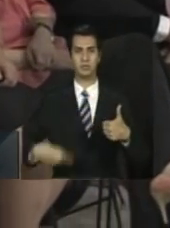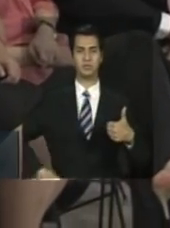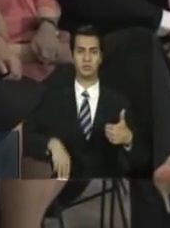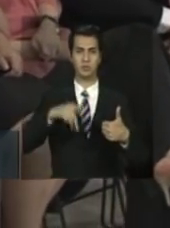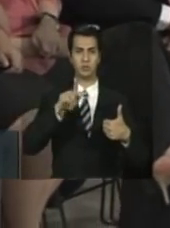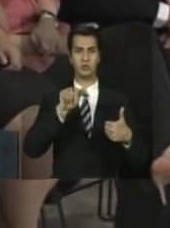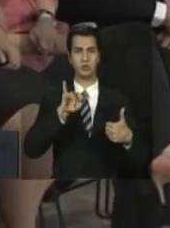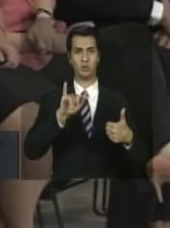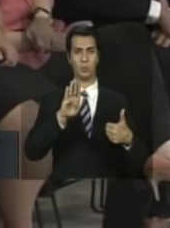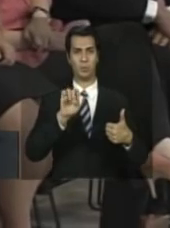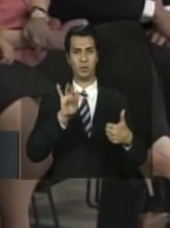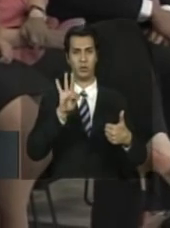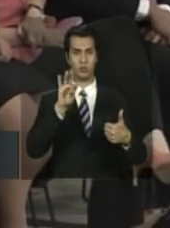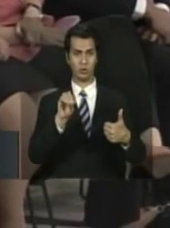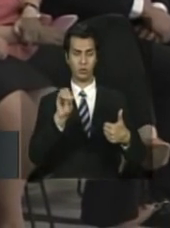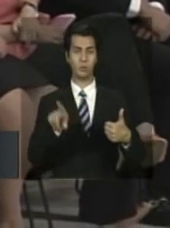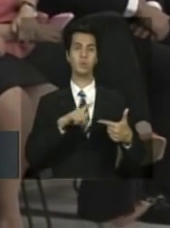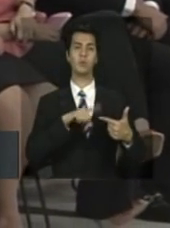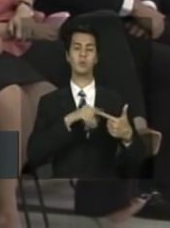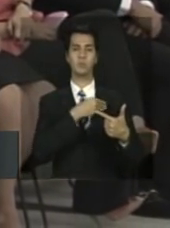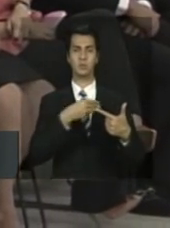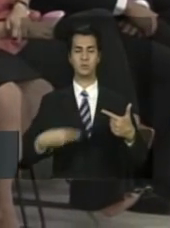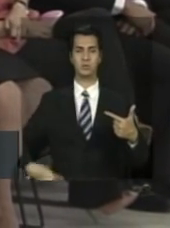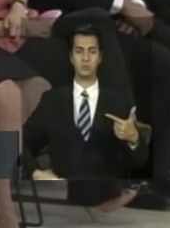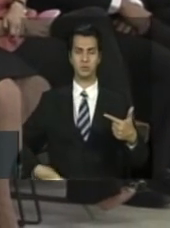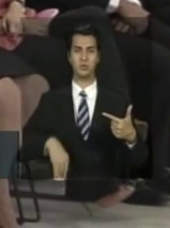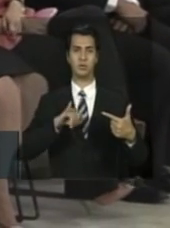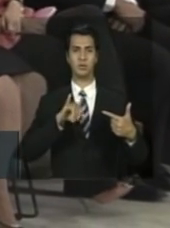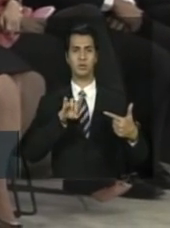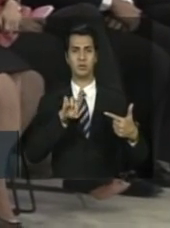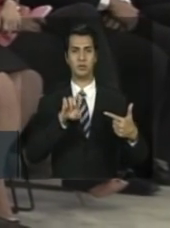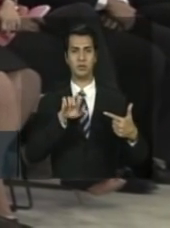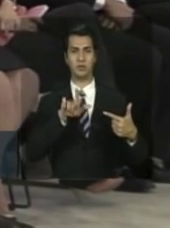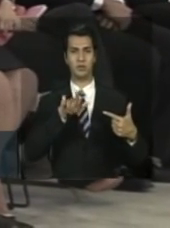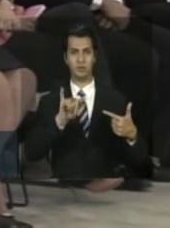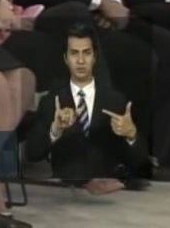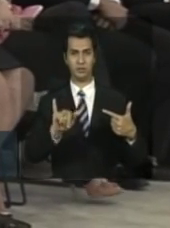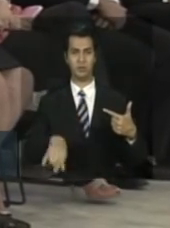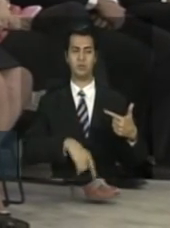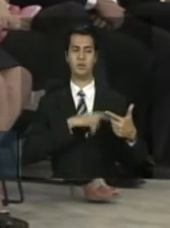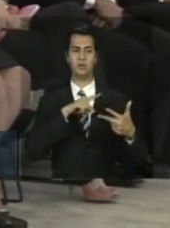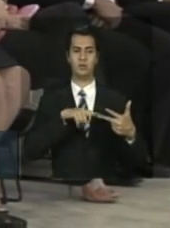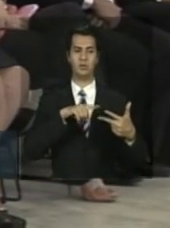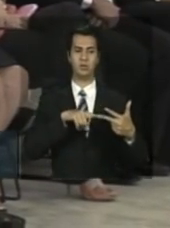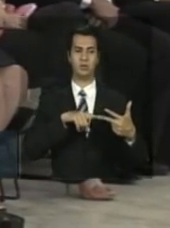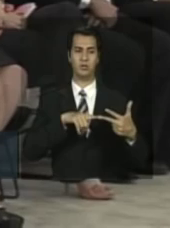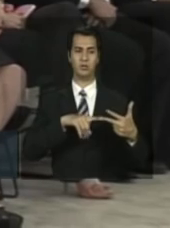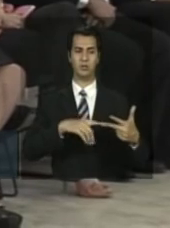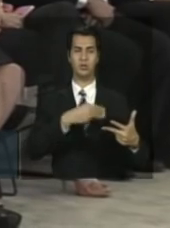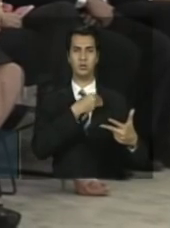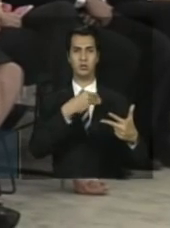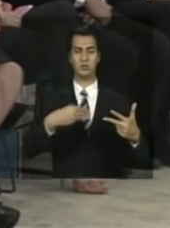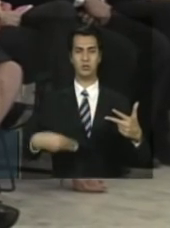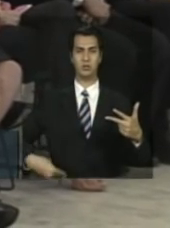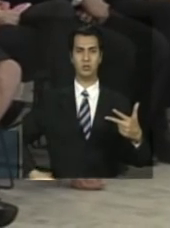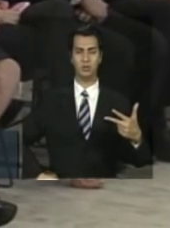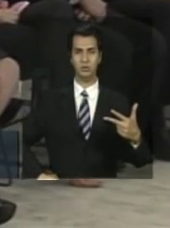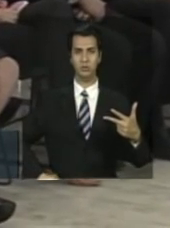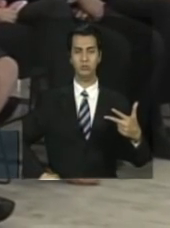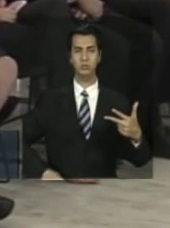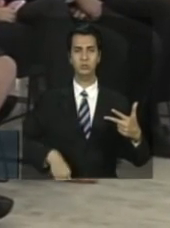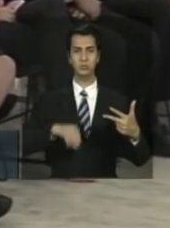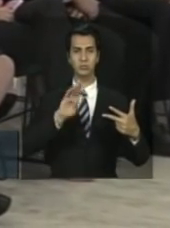ministro Gilberto Carvalho da Secretaria Geral, ministro Ideli Salvat da Secretaria de Relações Institucionais,